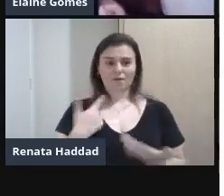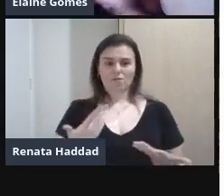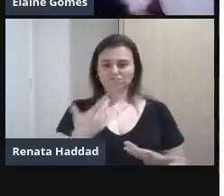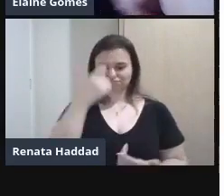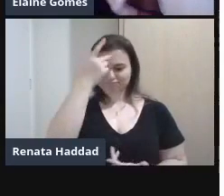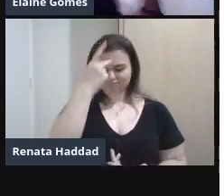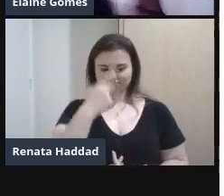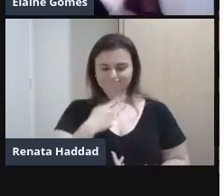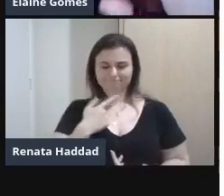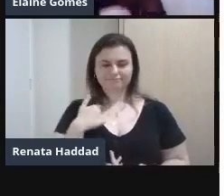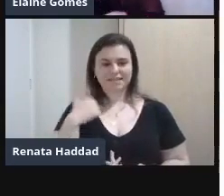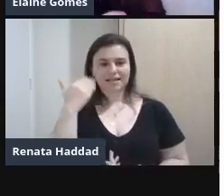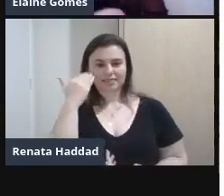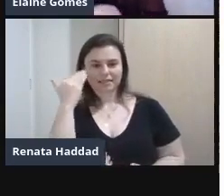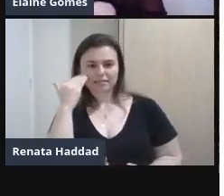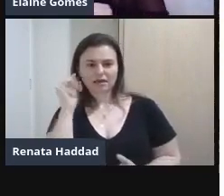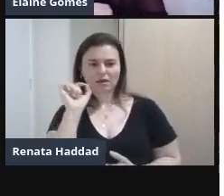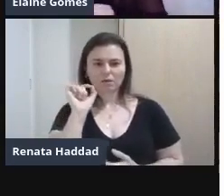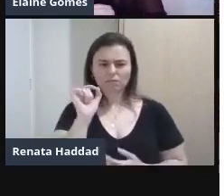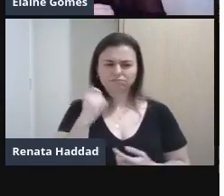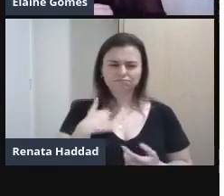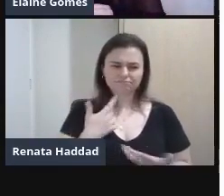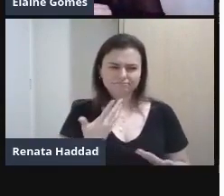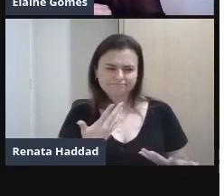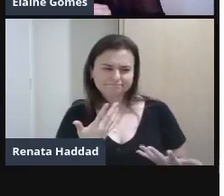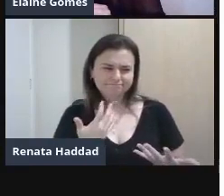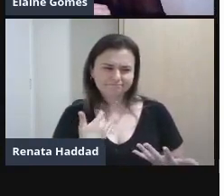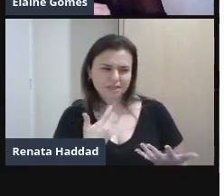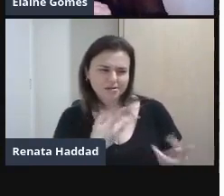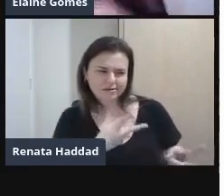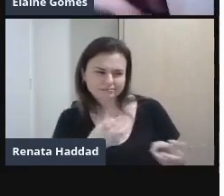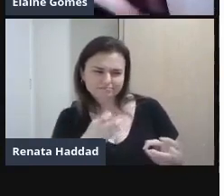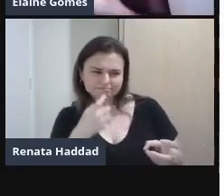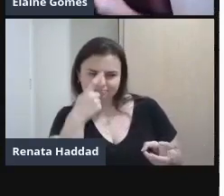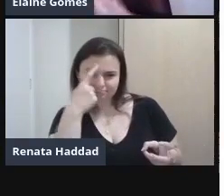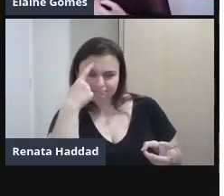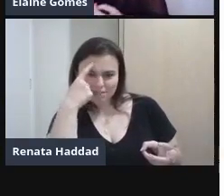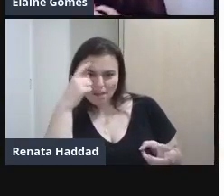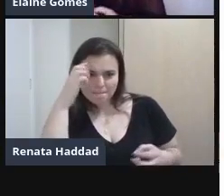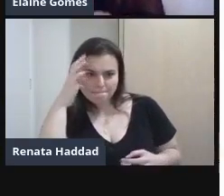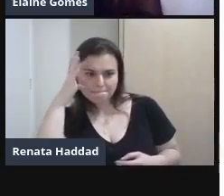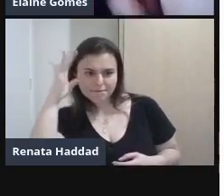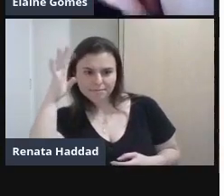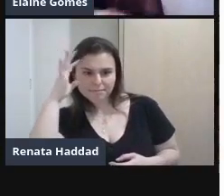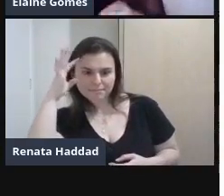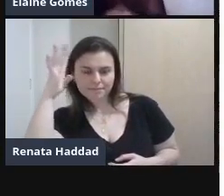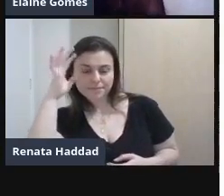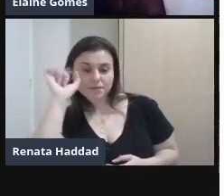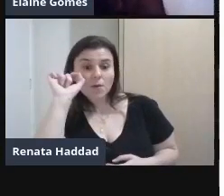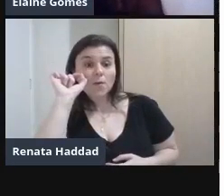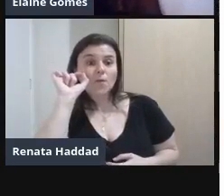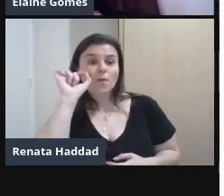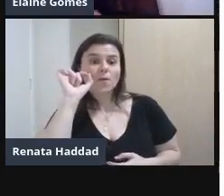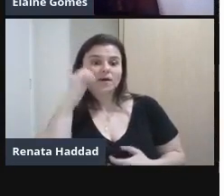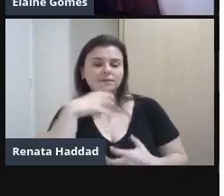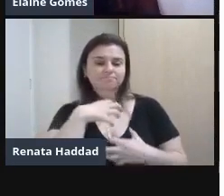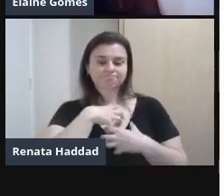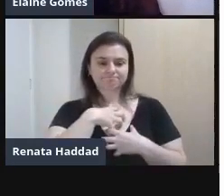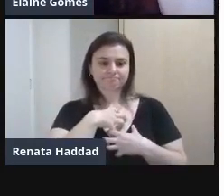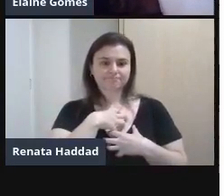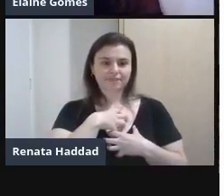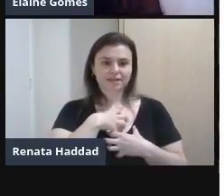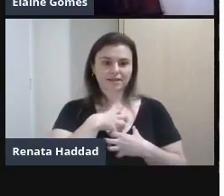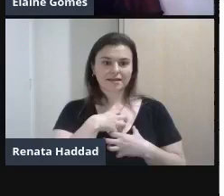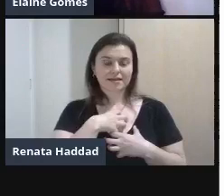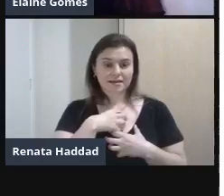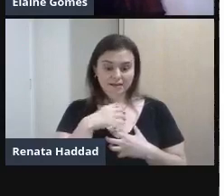os pontos Que ele puxa ali Para a minha reflexão O que que toca em mim E a Jaque Lerner Ela traz muito